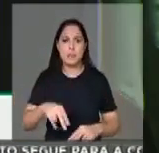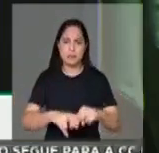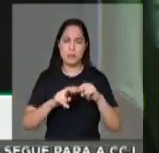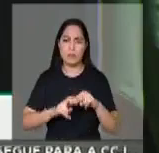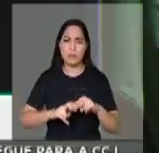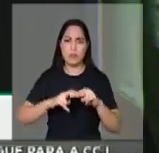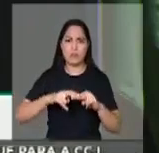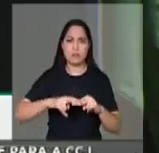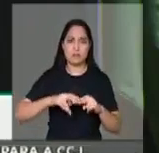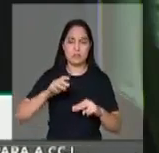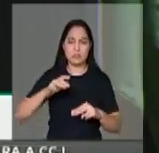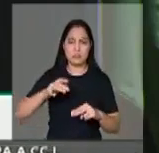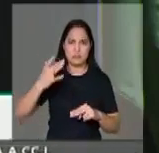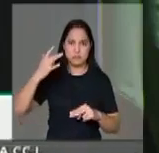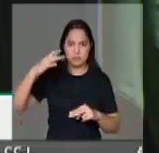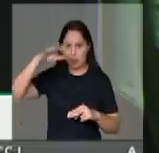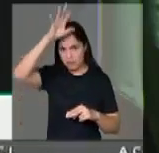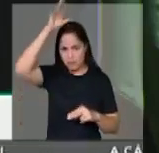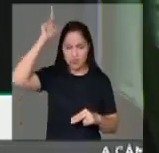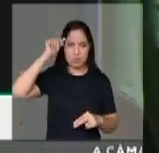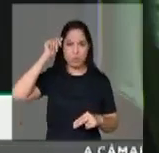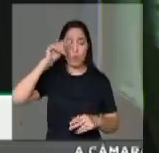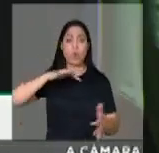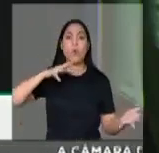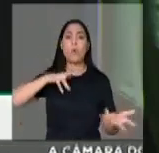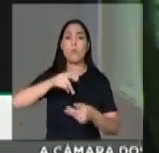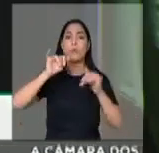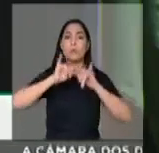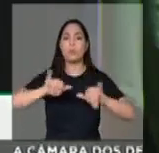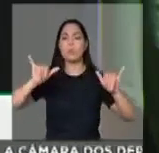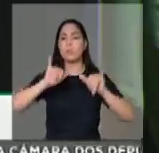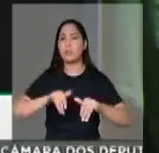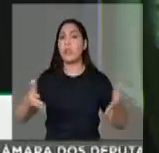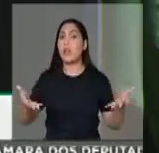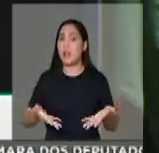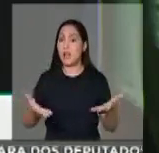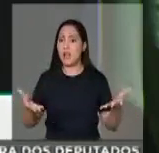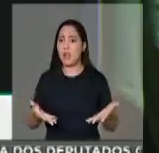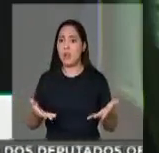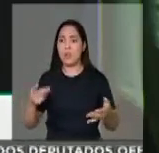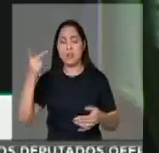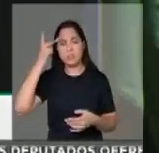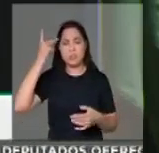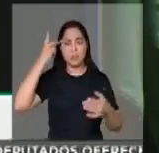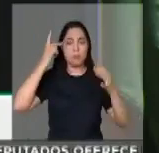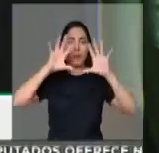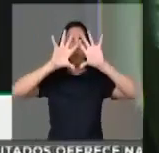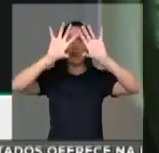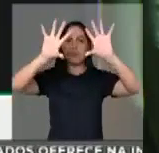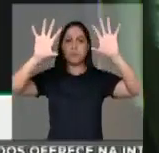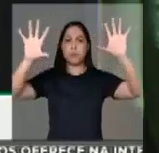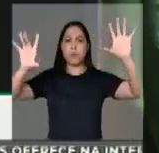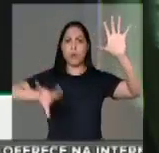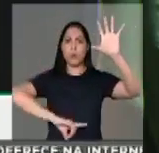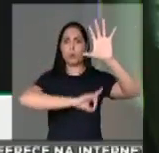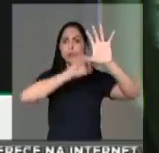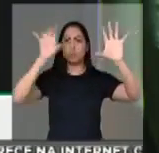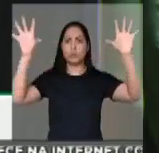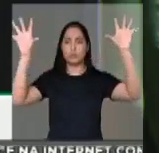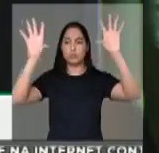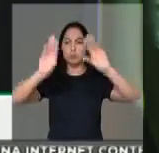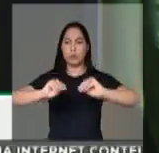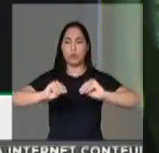Amazônia. O mundo está reagindo a esse retrocesso. São Paulo, a vó é atingida por uma nuvem e o dia virou noite. E o ministro